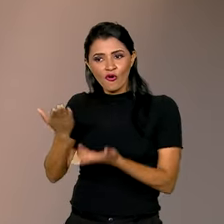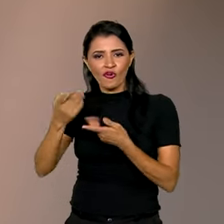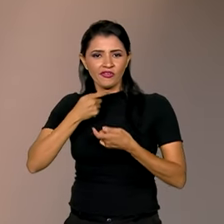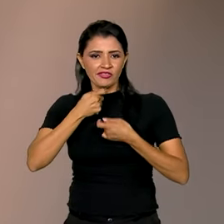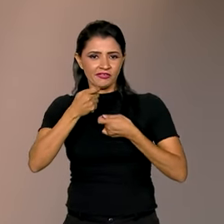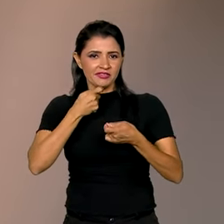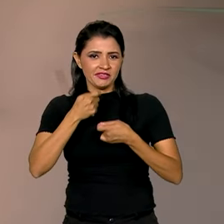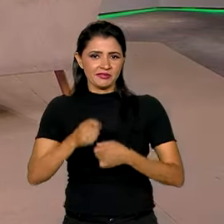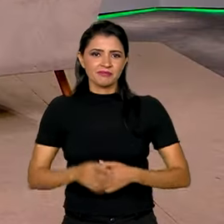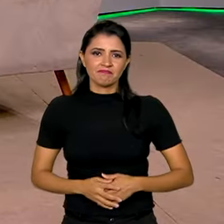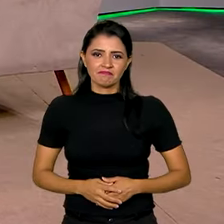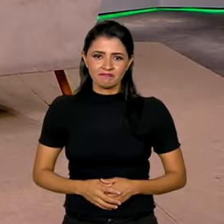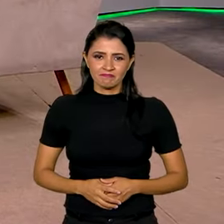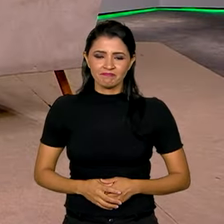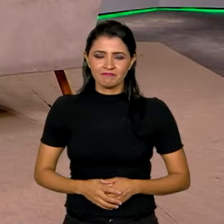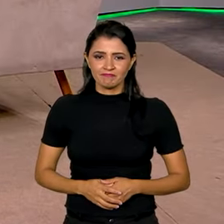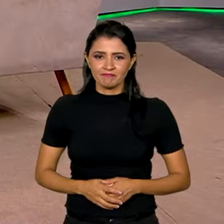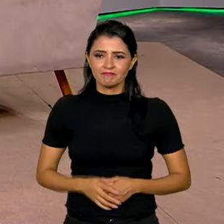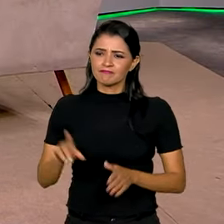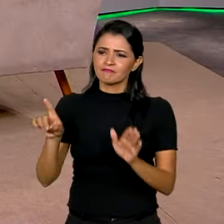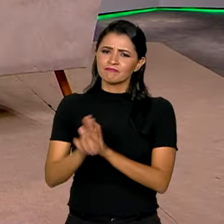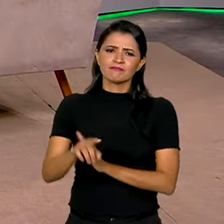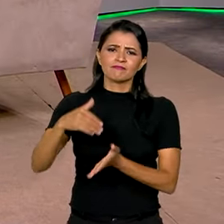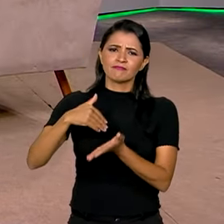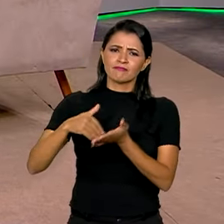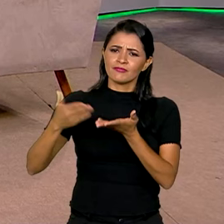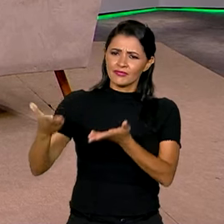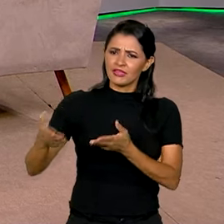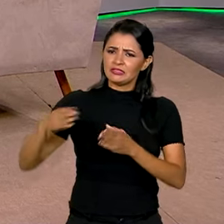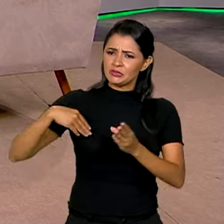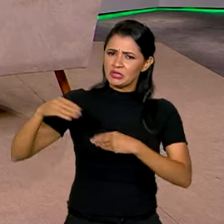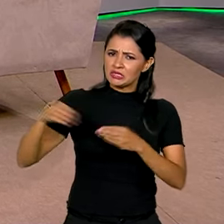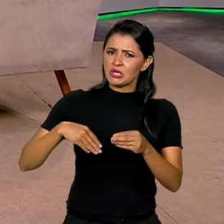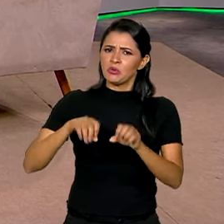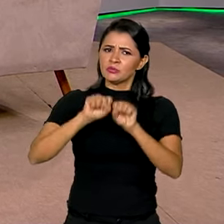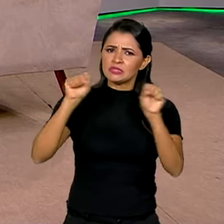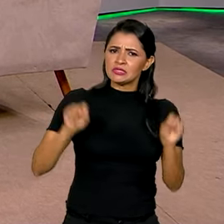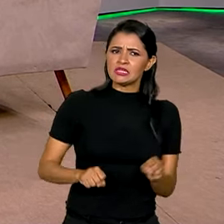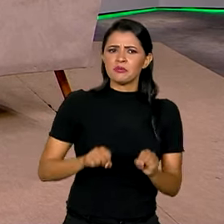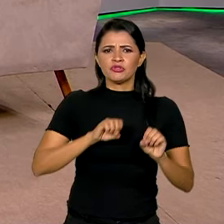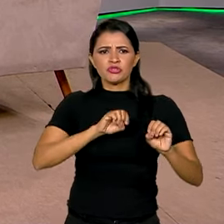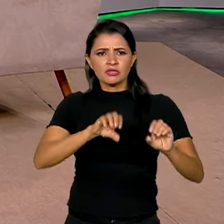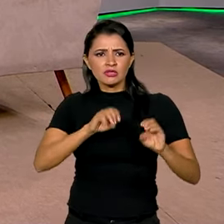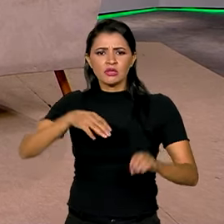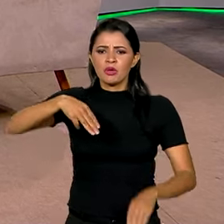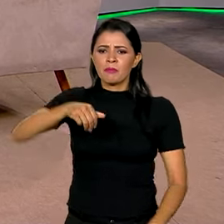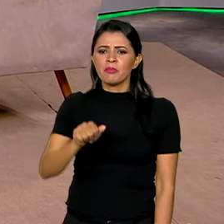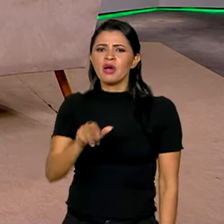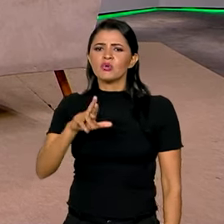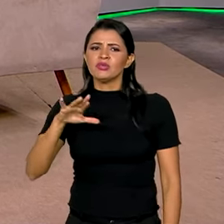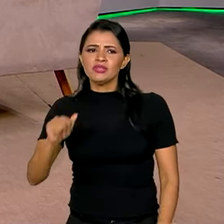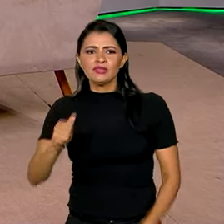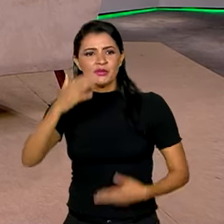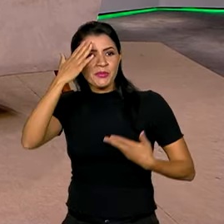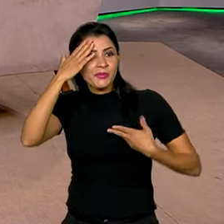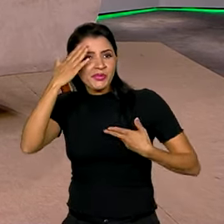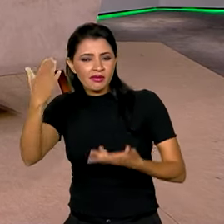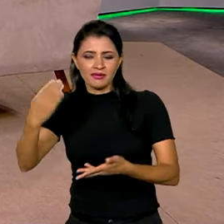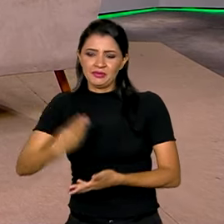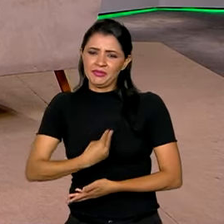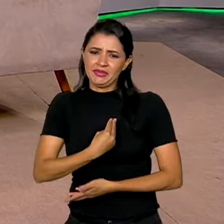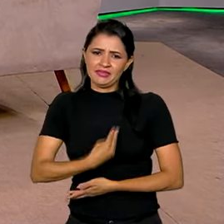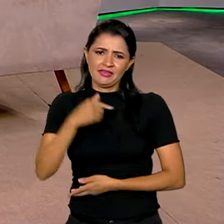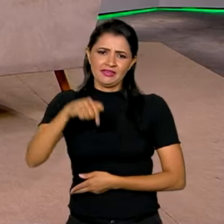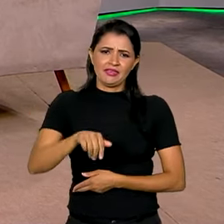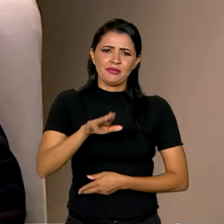foi a entrevista. Secretário de Articulação com os Sistemas de Ensino, Maurício Holanda Maia, muito obrigado pela sua presença